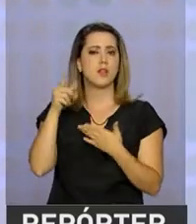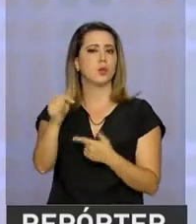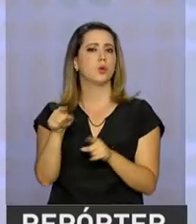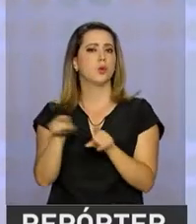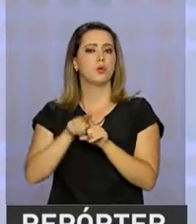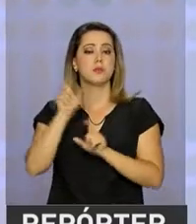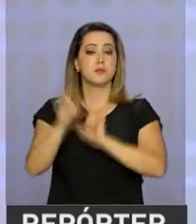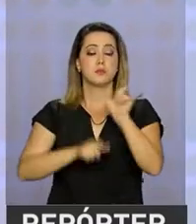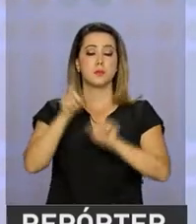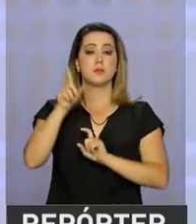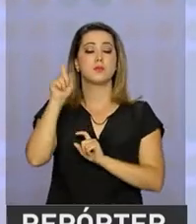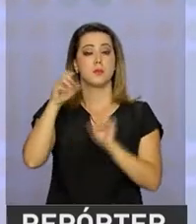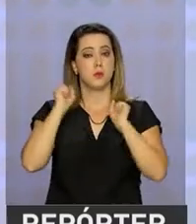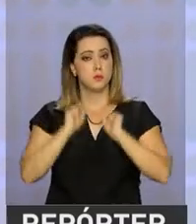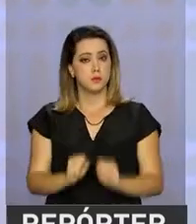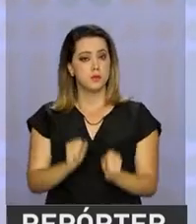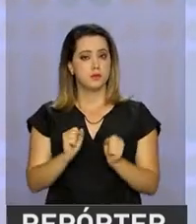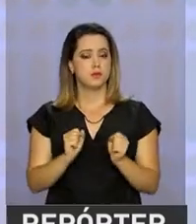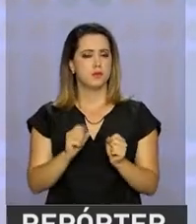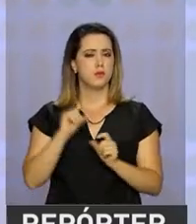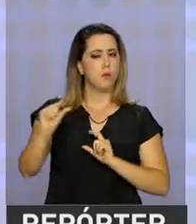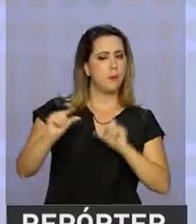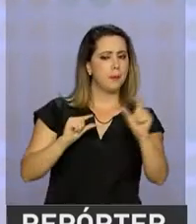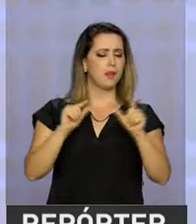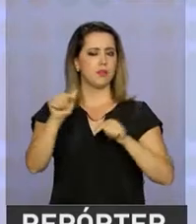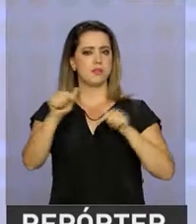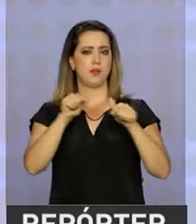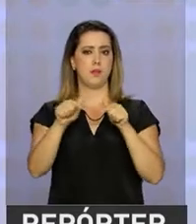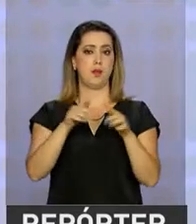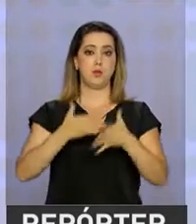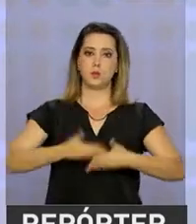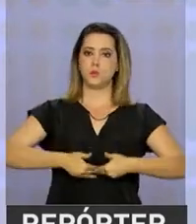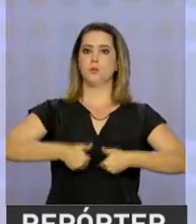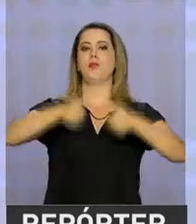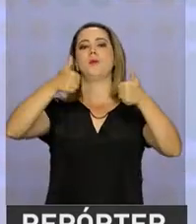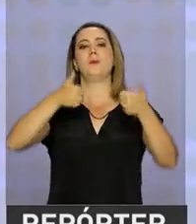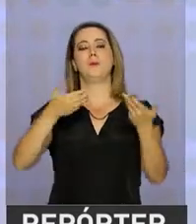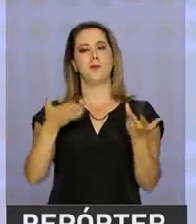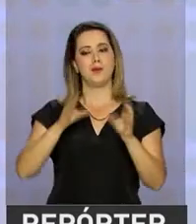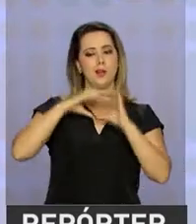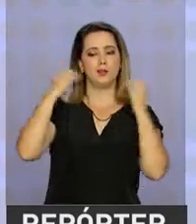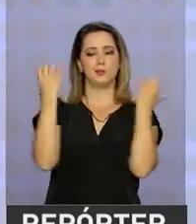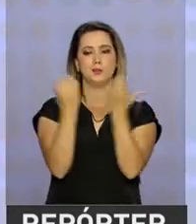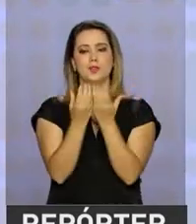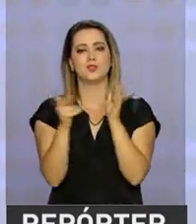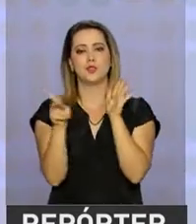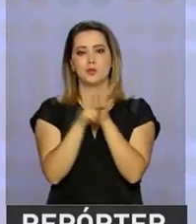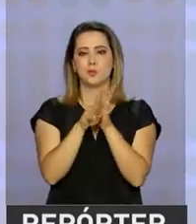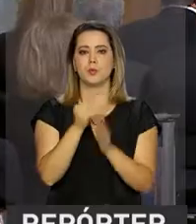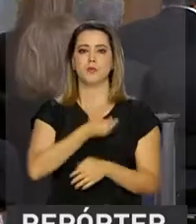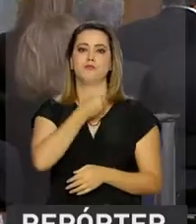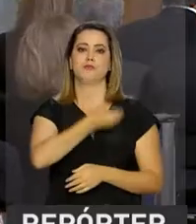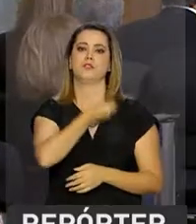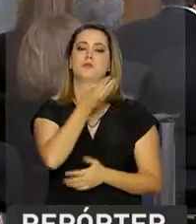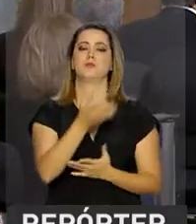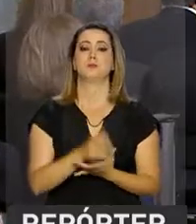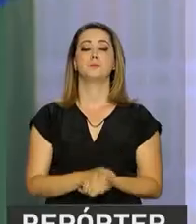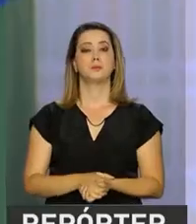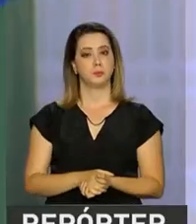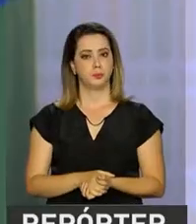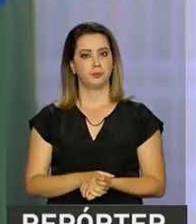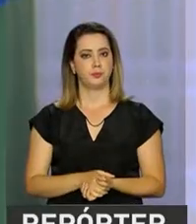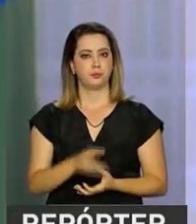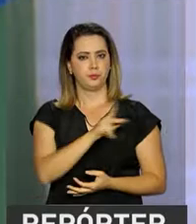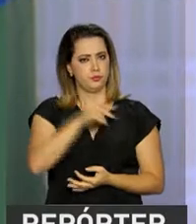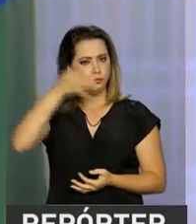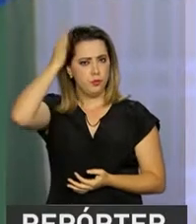aqueles que são capazes, com pequenas ações, de melhorar a comunidade onde vivem. O presidente Michel